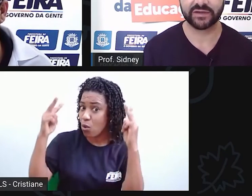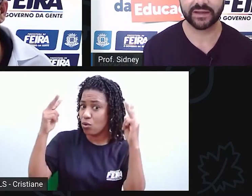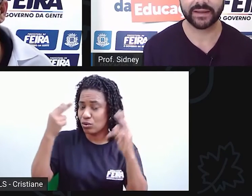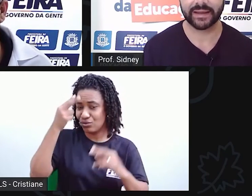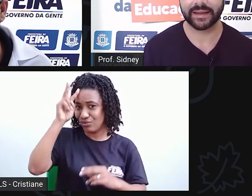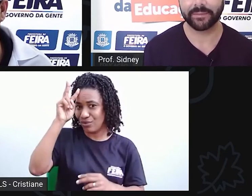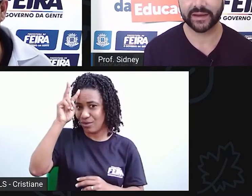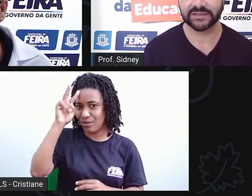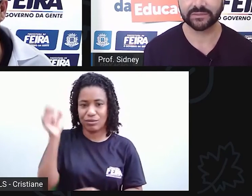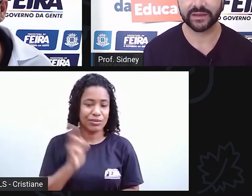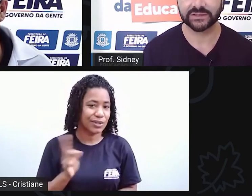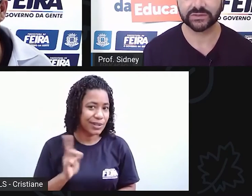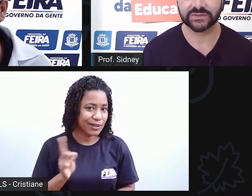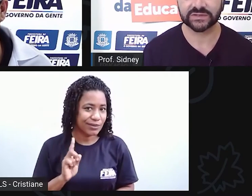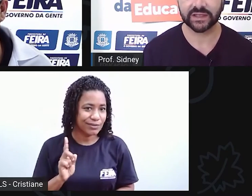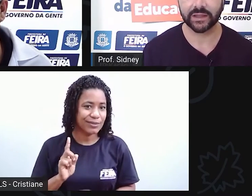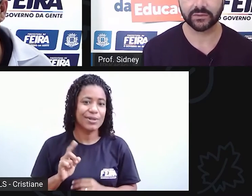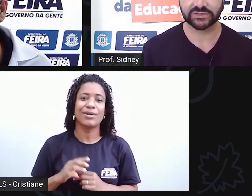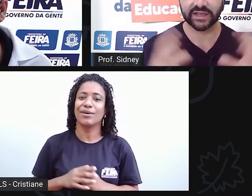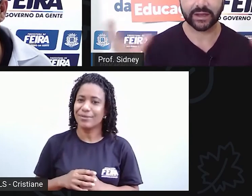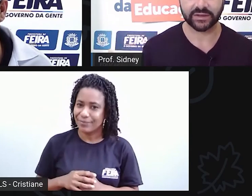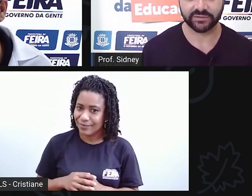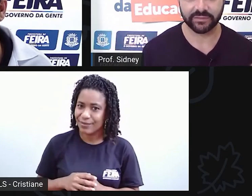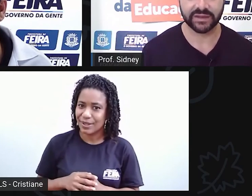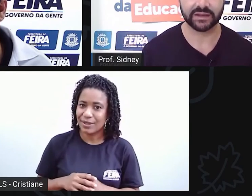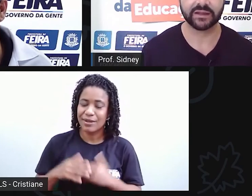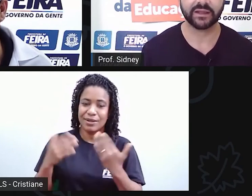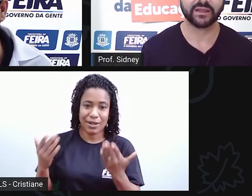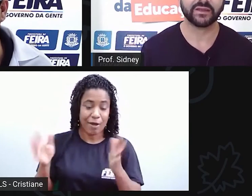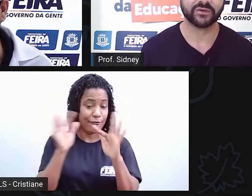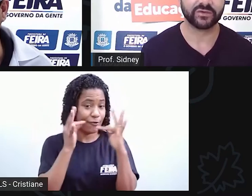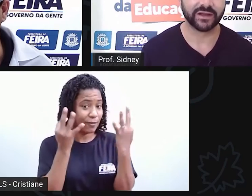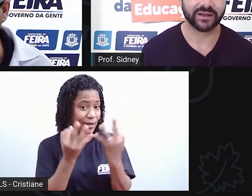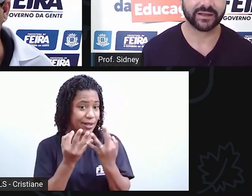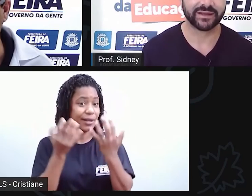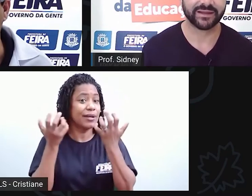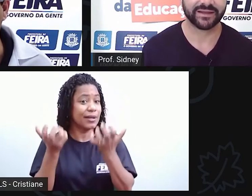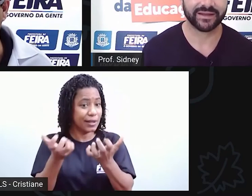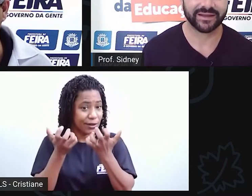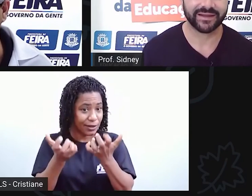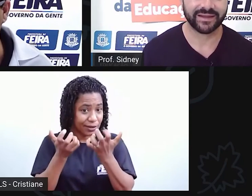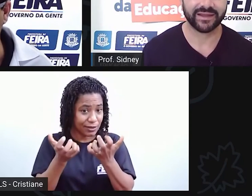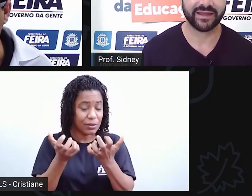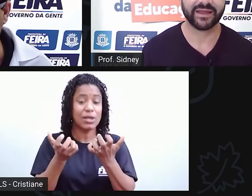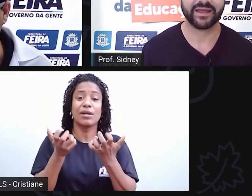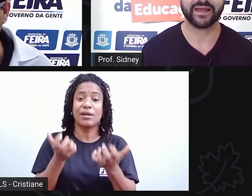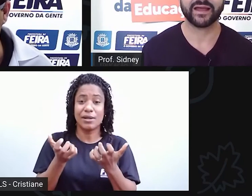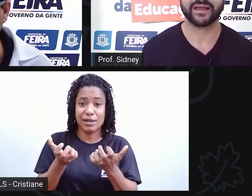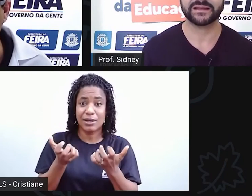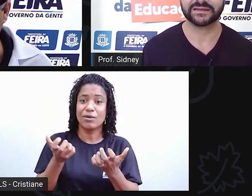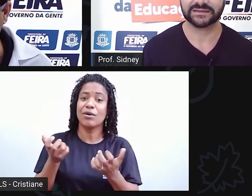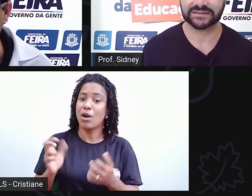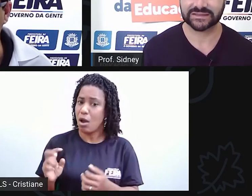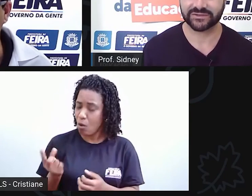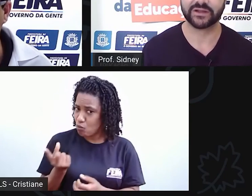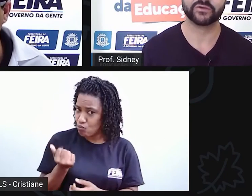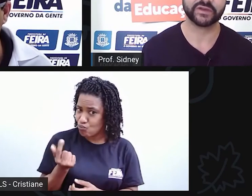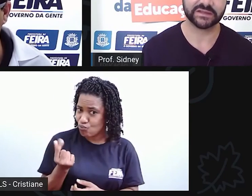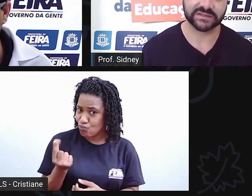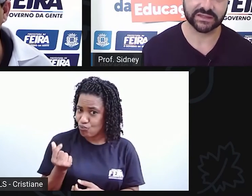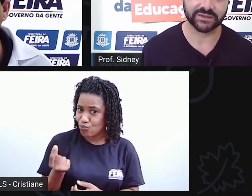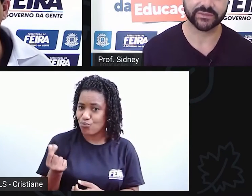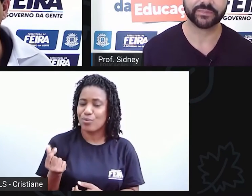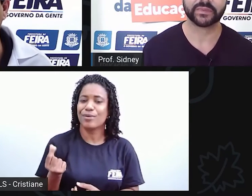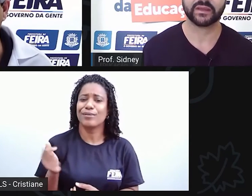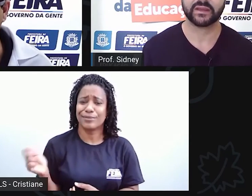estava aparentemente no seio geral da família. Ah, então eles queriam realmente o valor financeiro. O valor